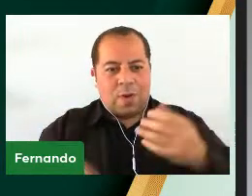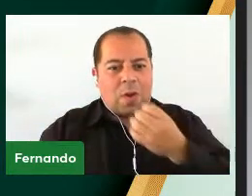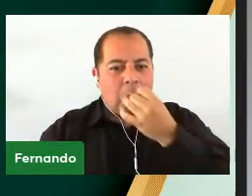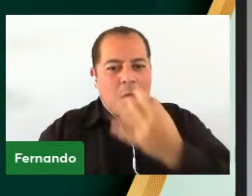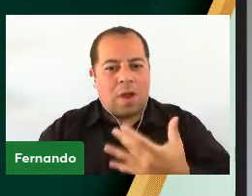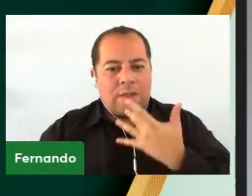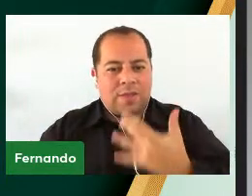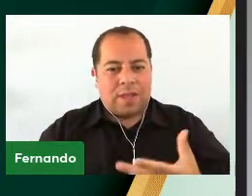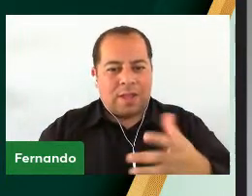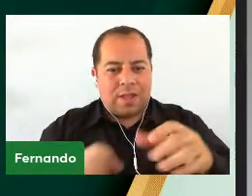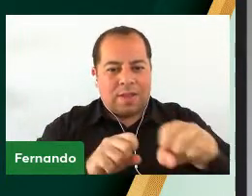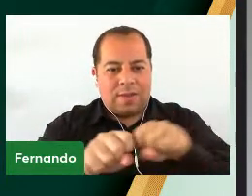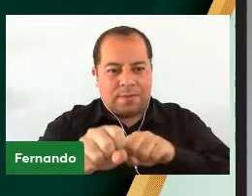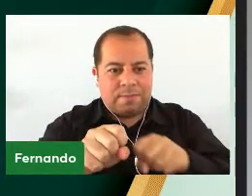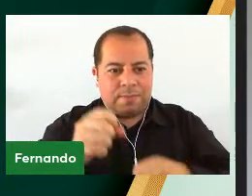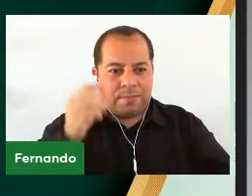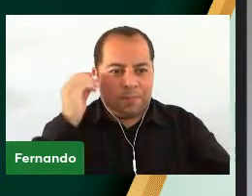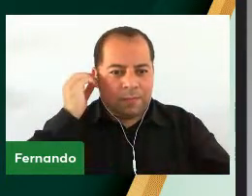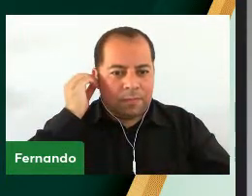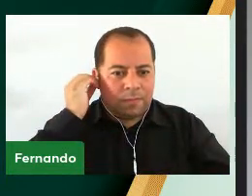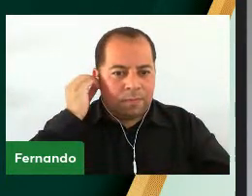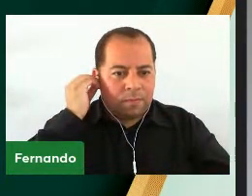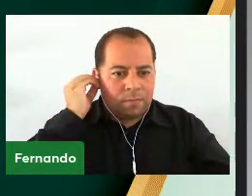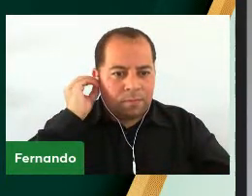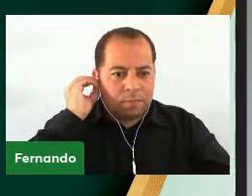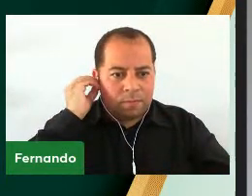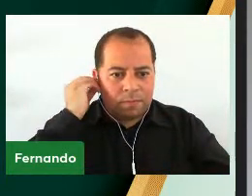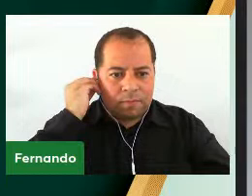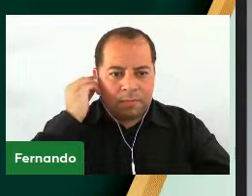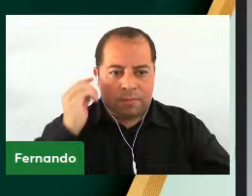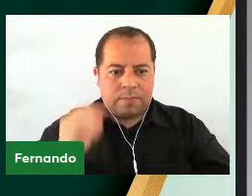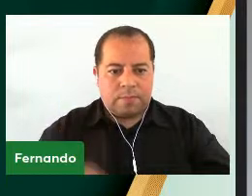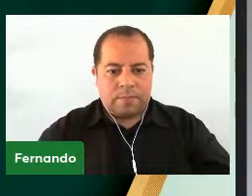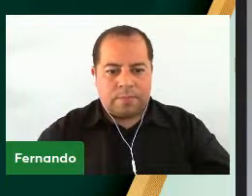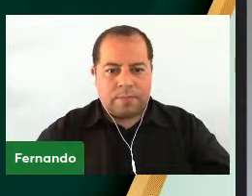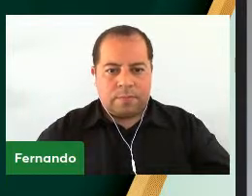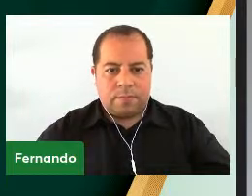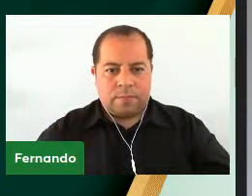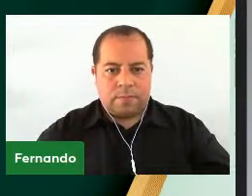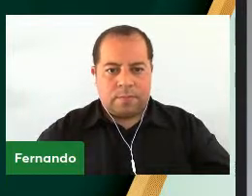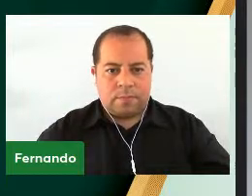formandos do curso de